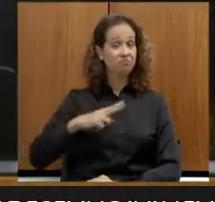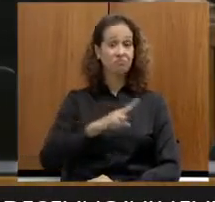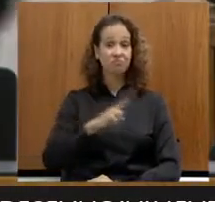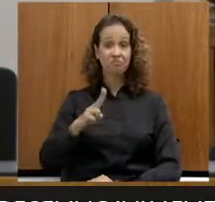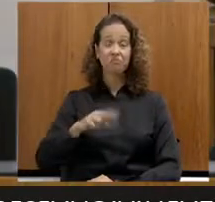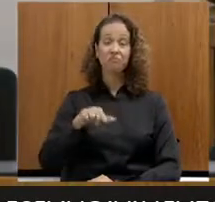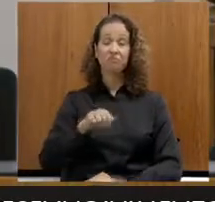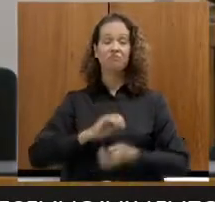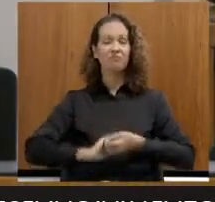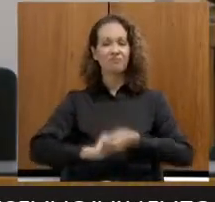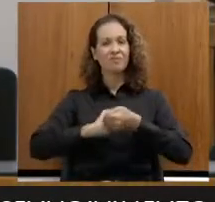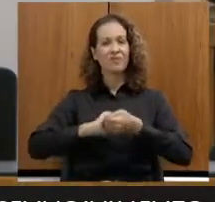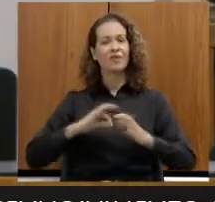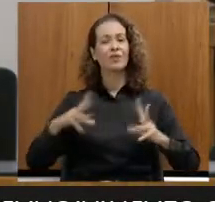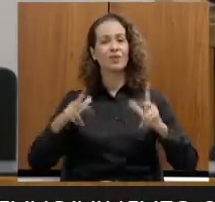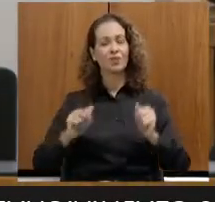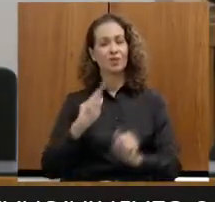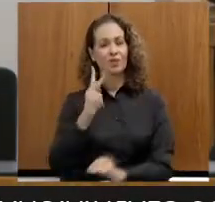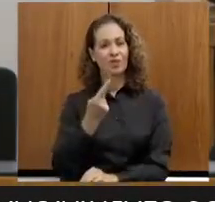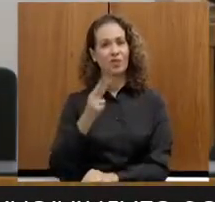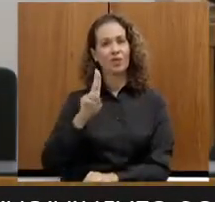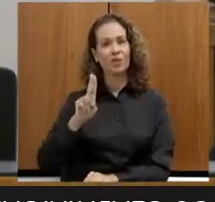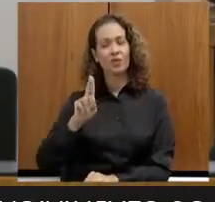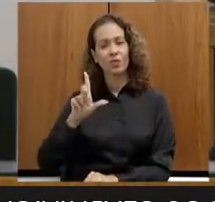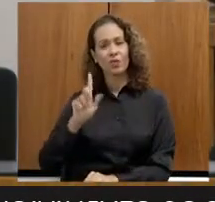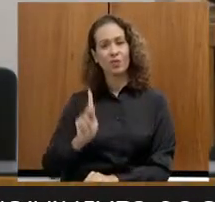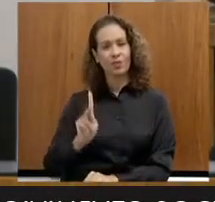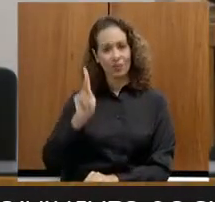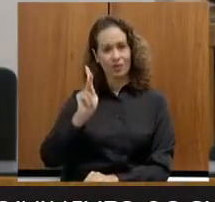a todos os atletas, o Hulk, que foi